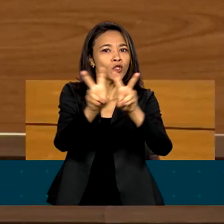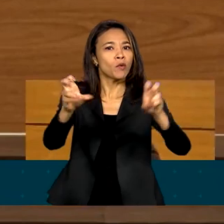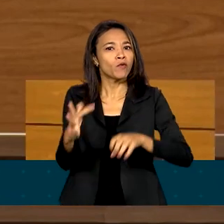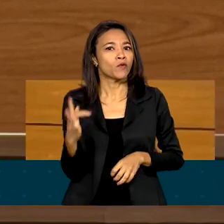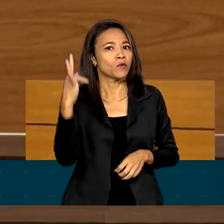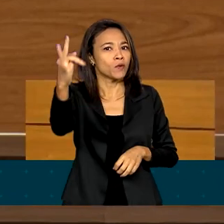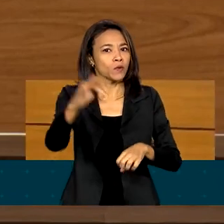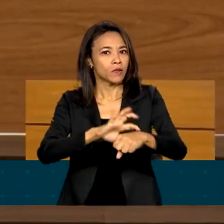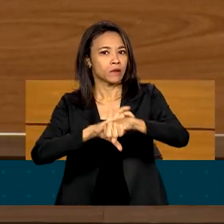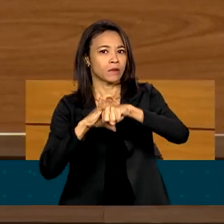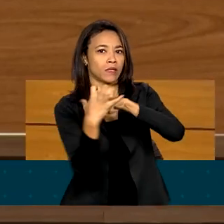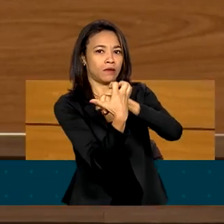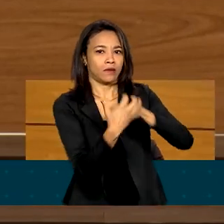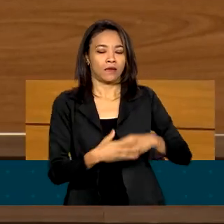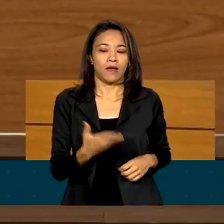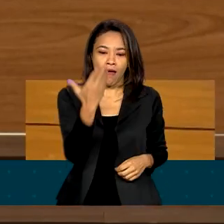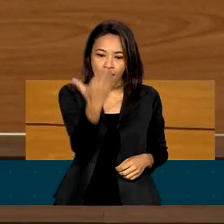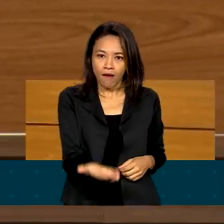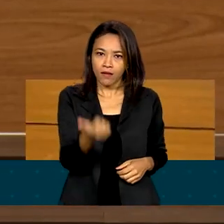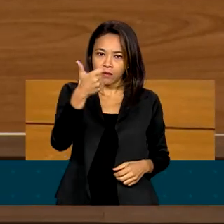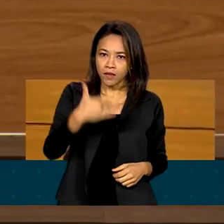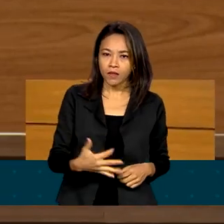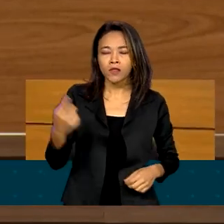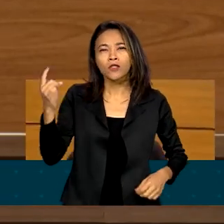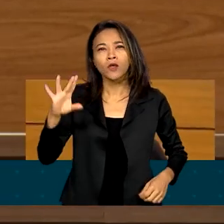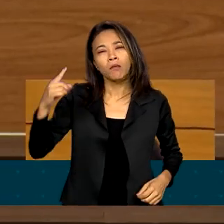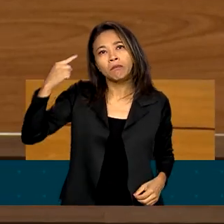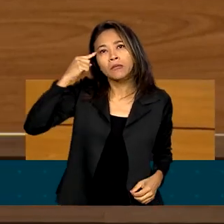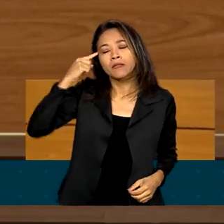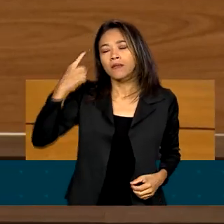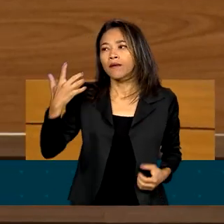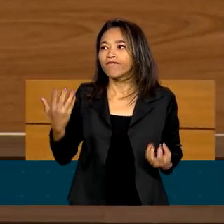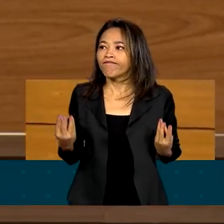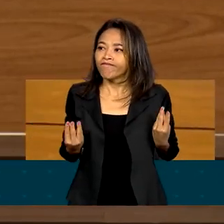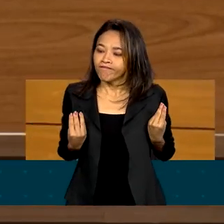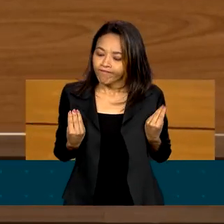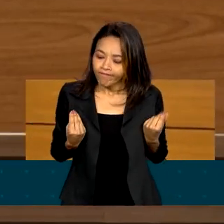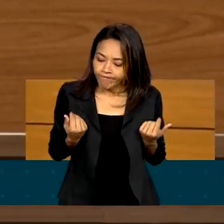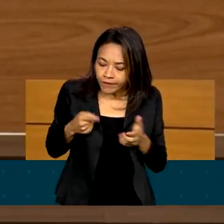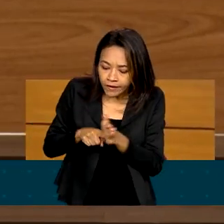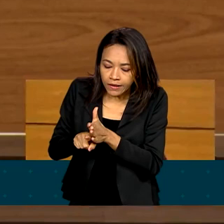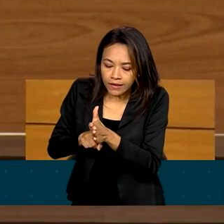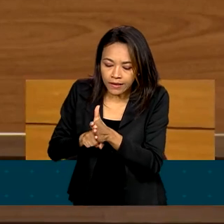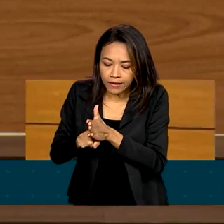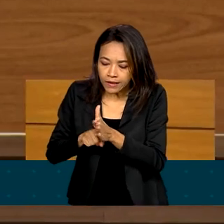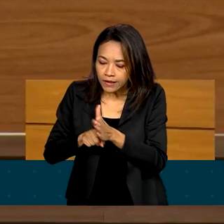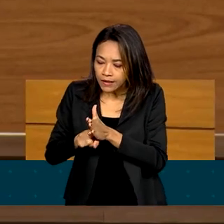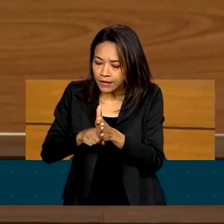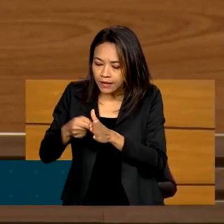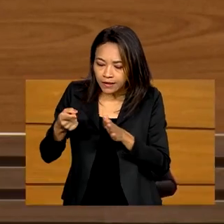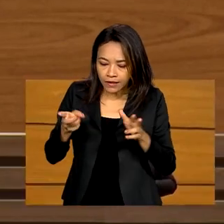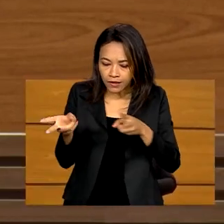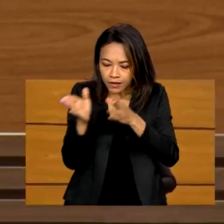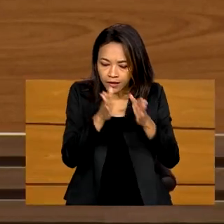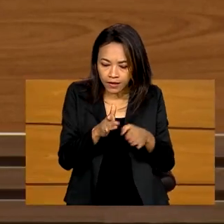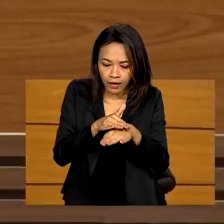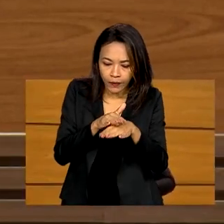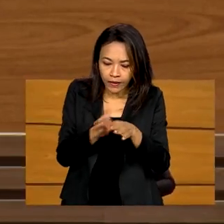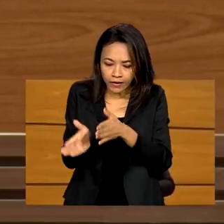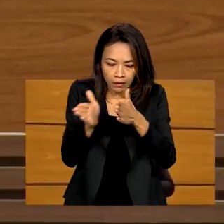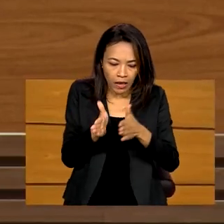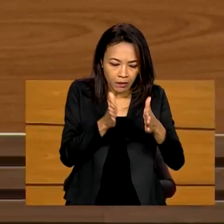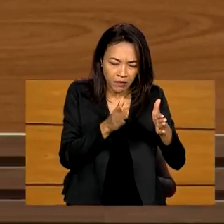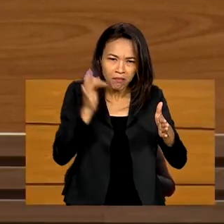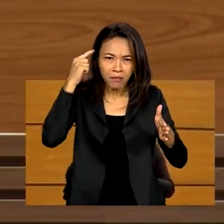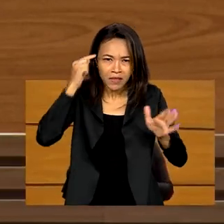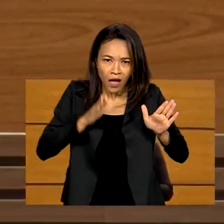Não é possível pensar só pelo viés imunológico, pelo viés epidemiológico. Teremos que pensar